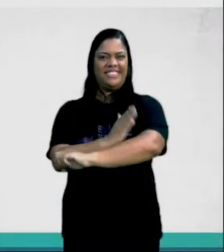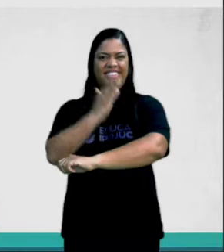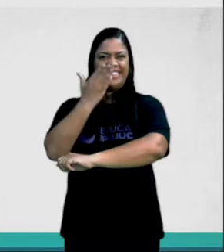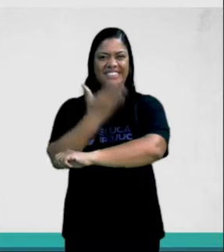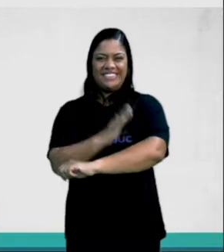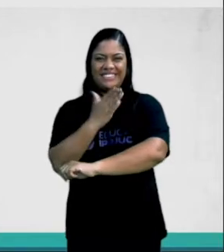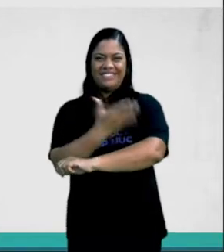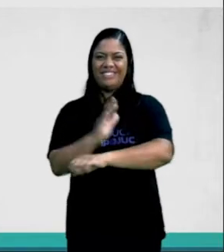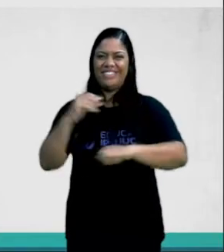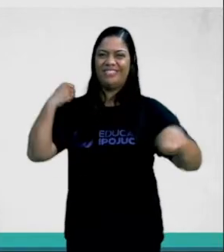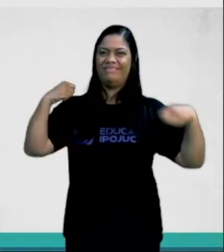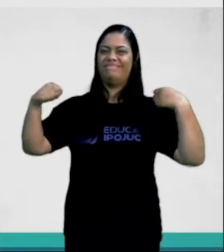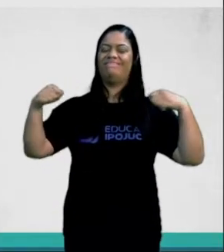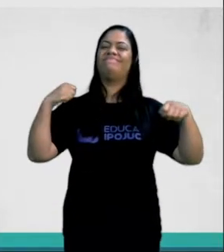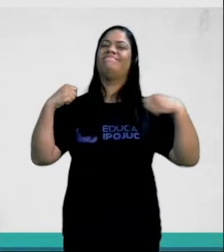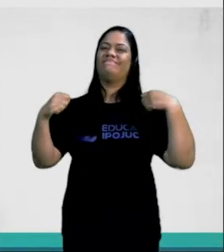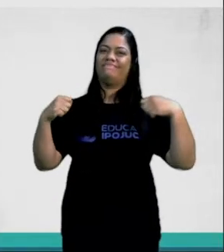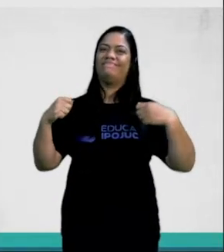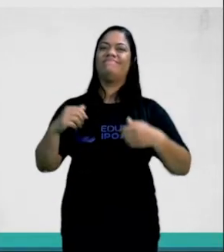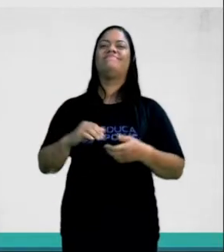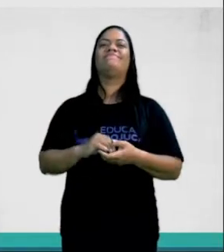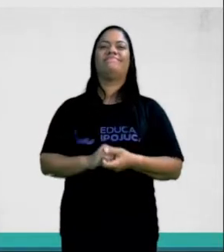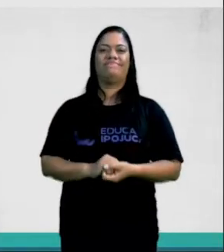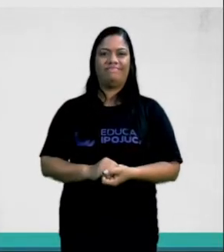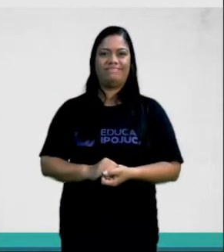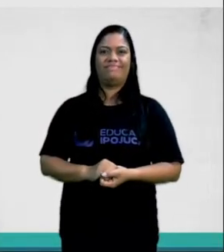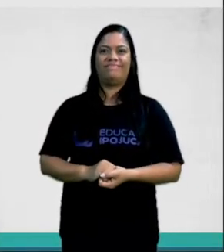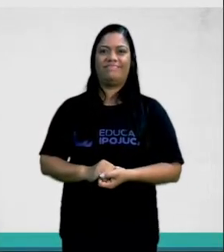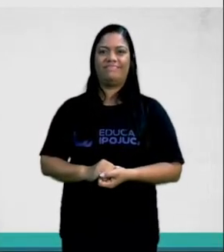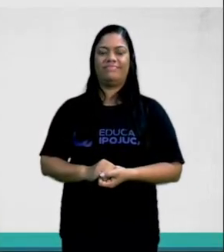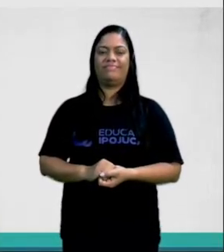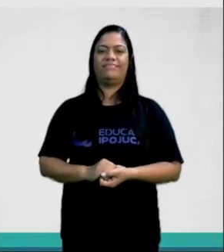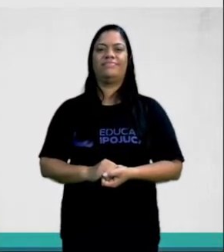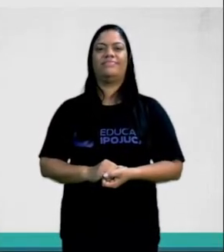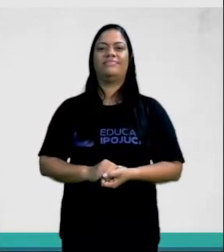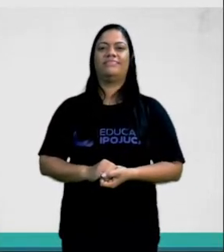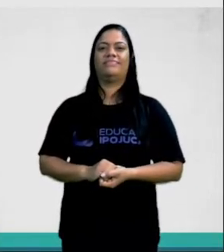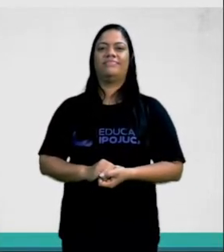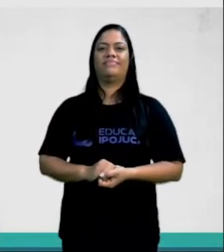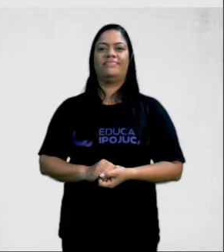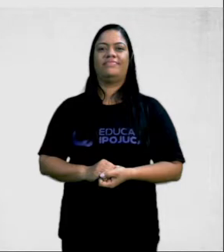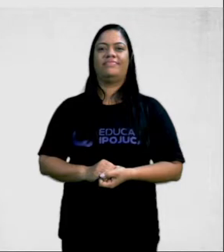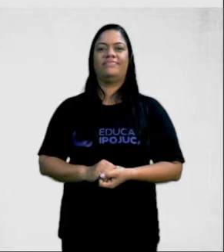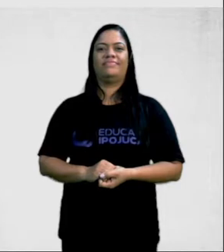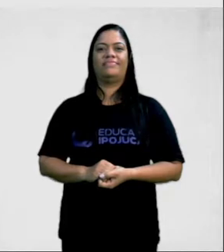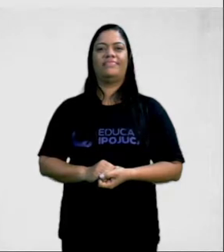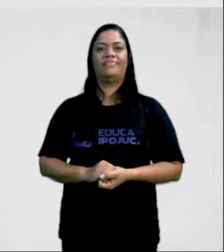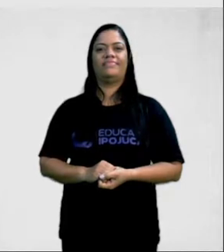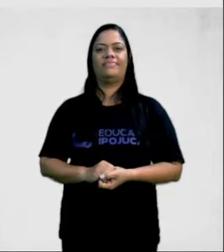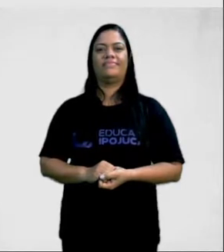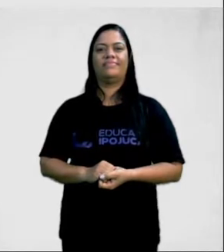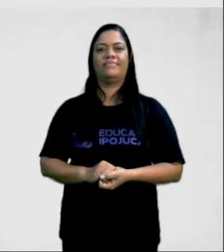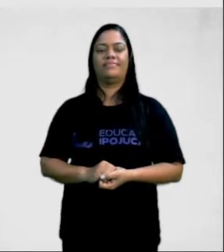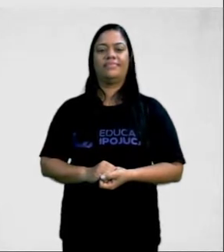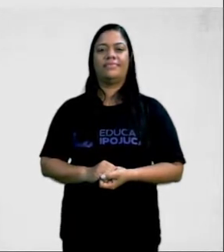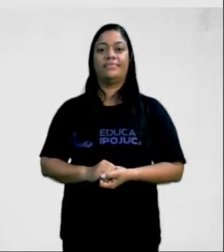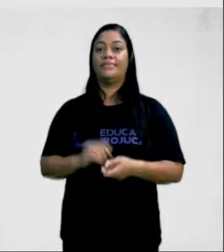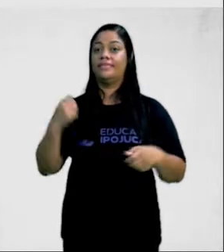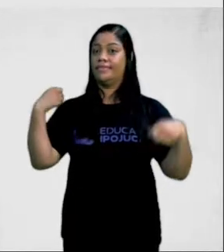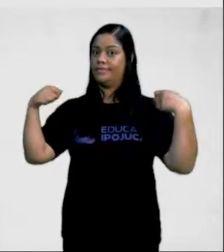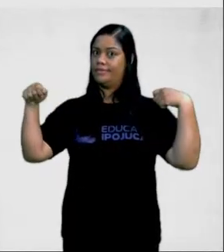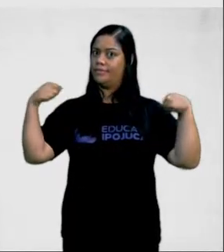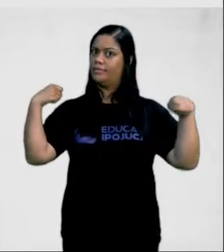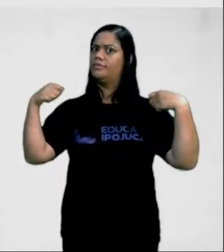excessivas que podem ocasionar o excesso desse exercício. Bom, o exercício